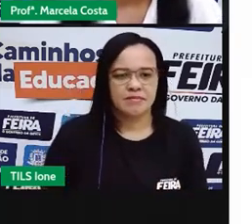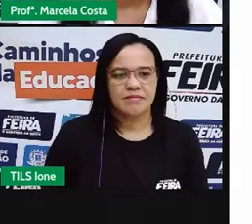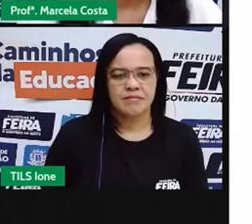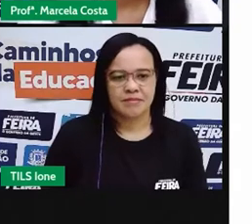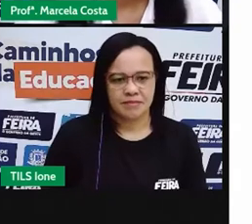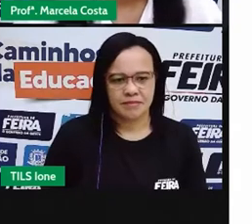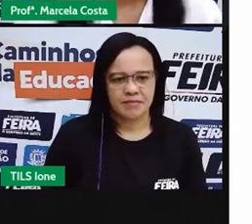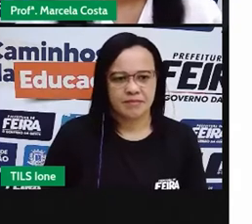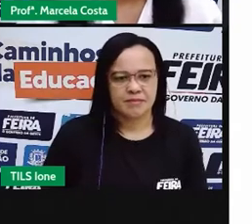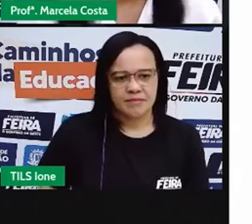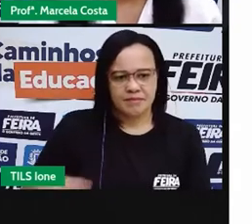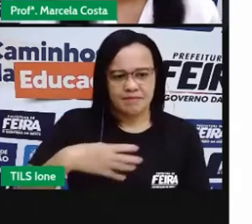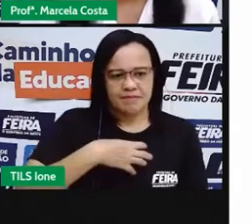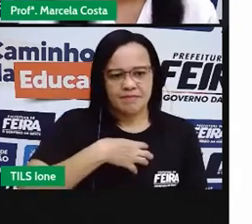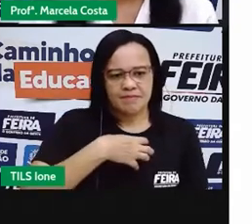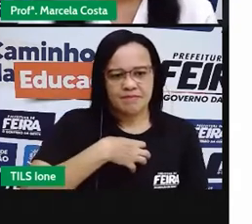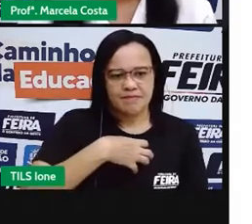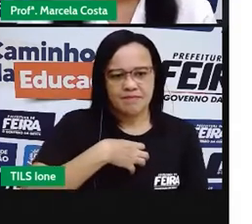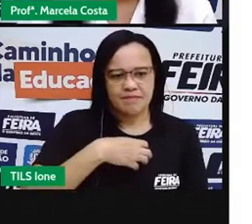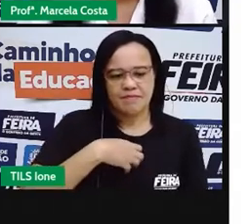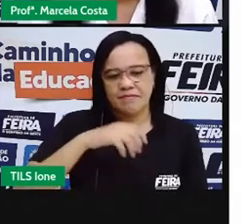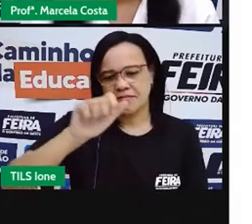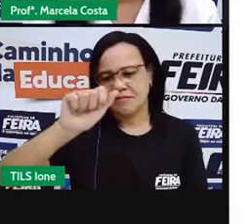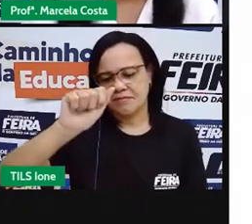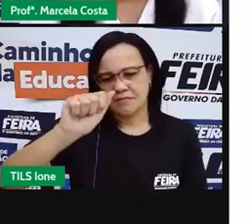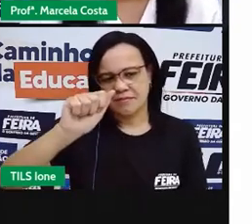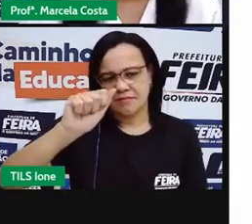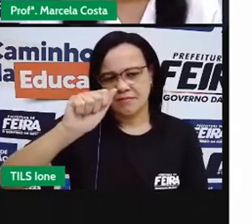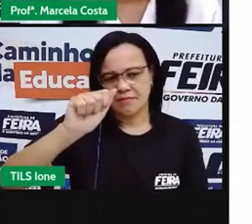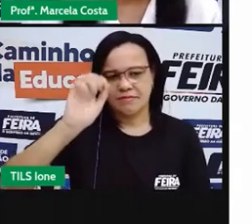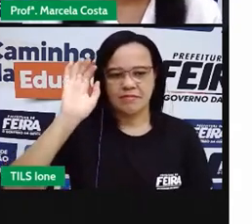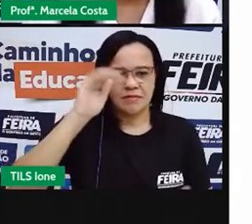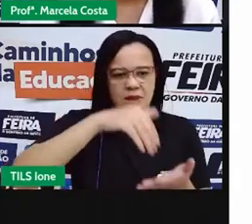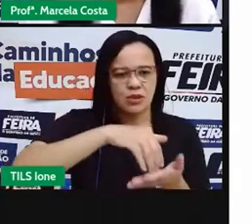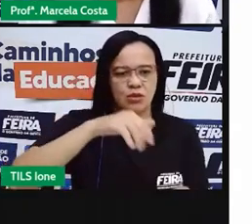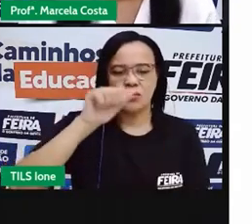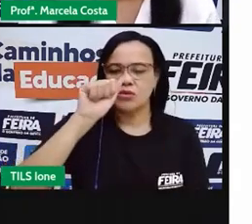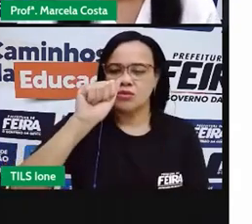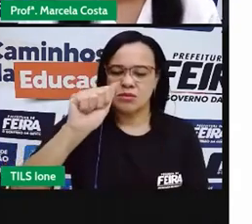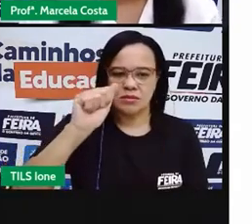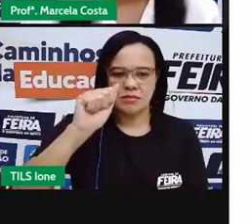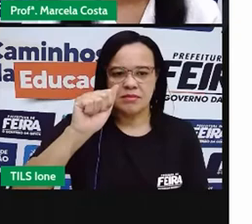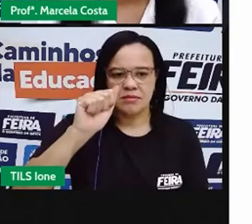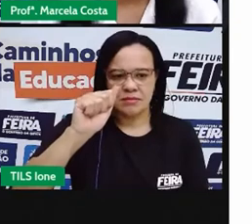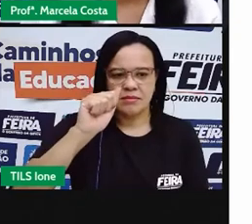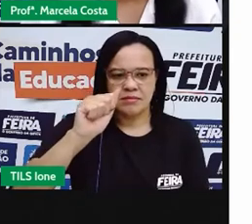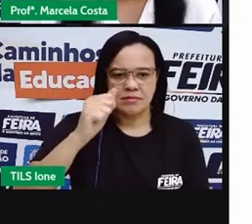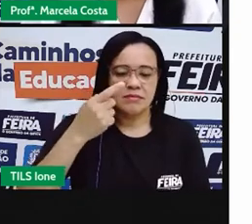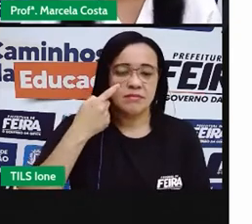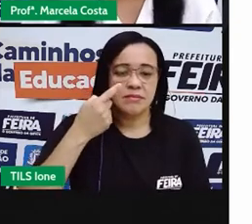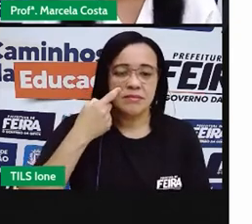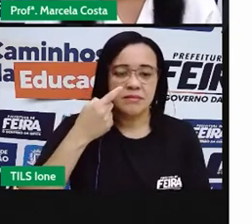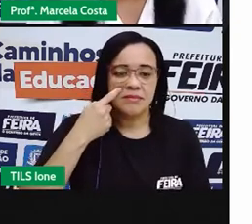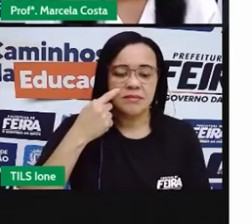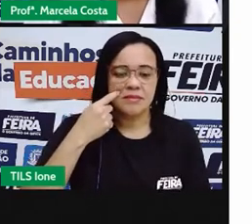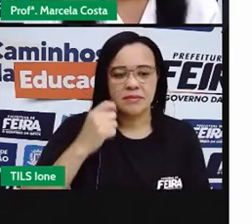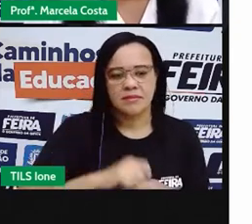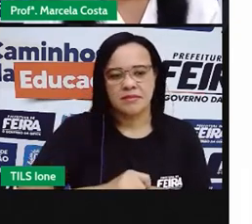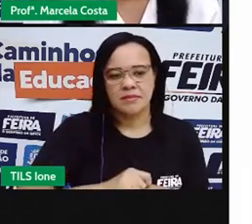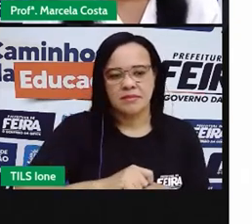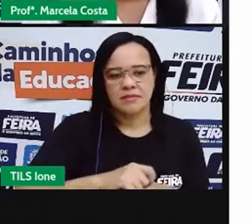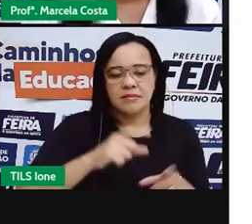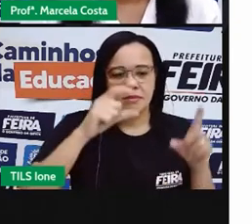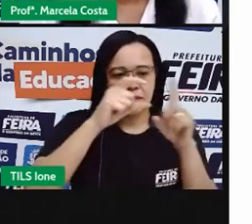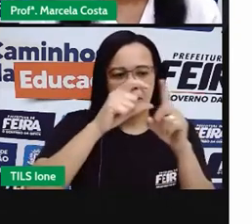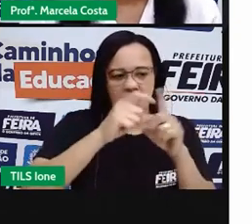Você vai escuta aí do som do A no final. Então, vamos ver agora quantas fílabas